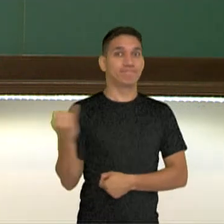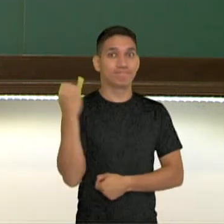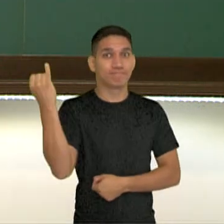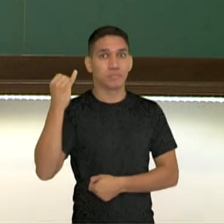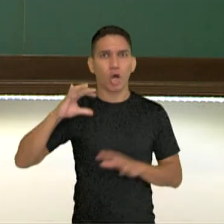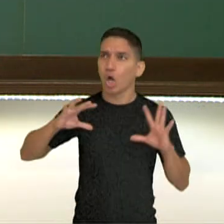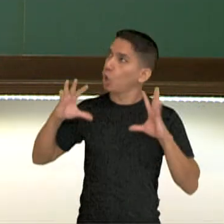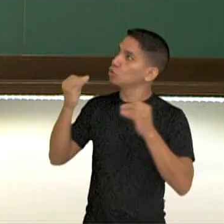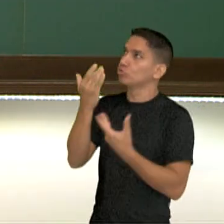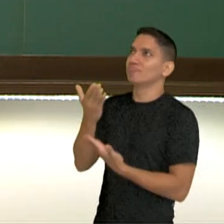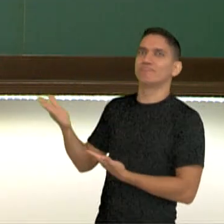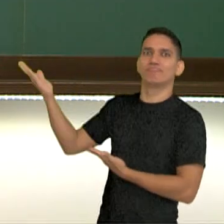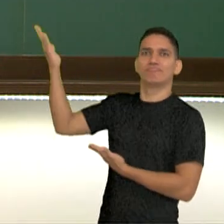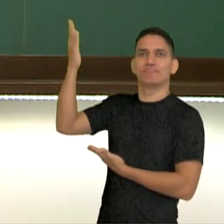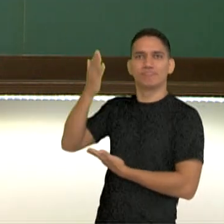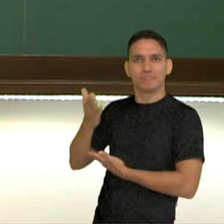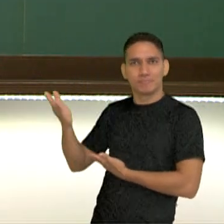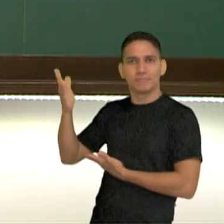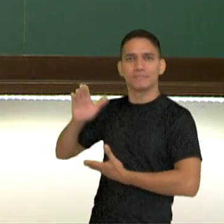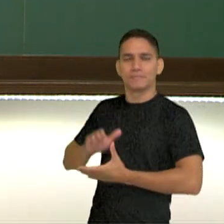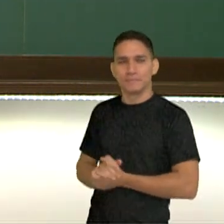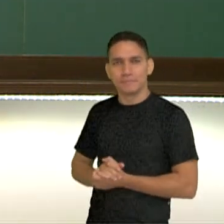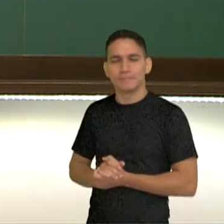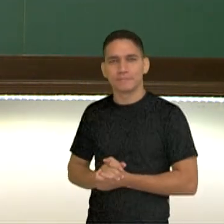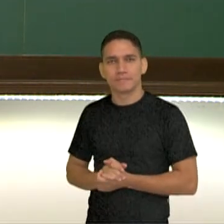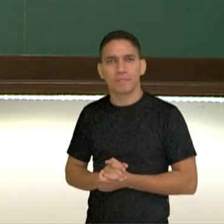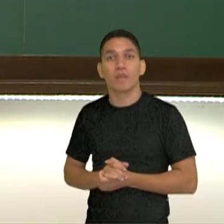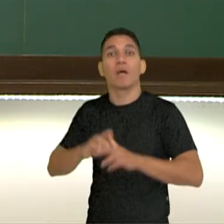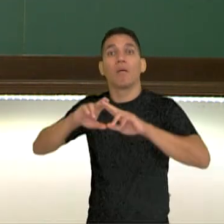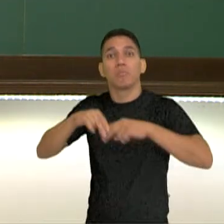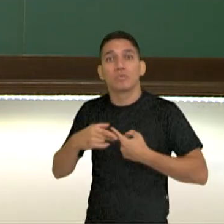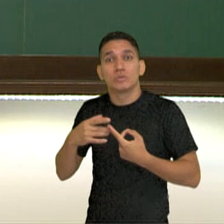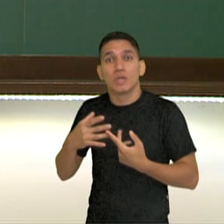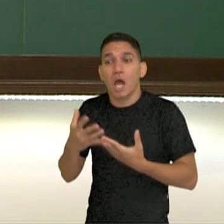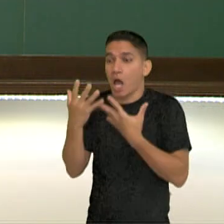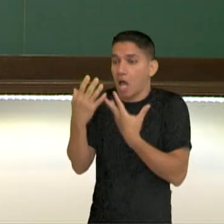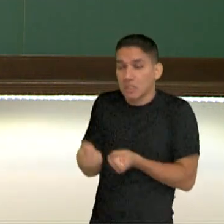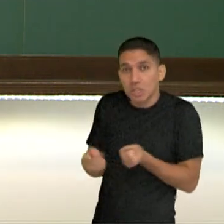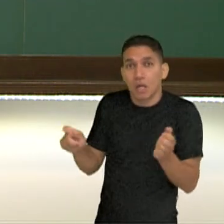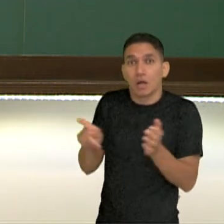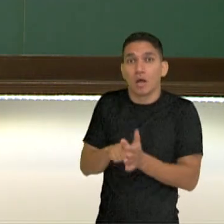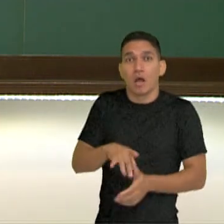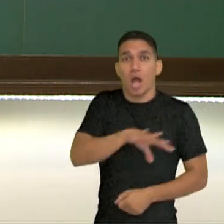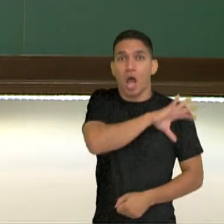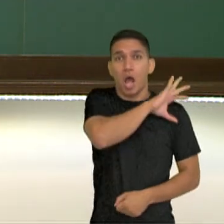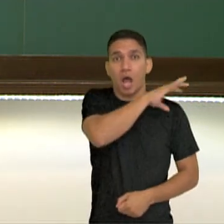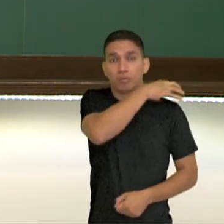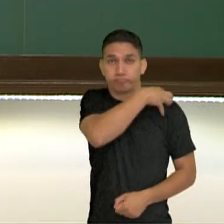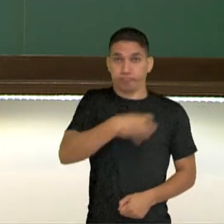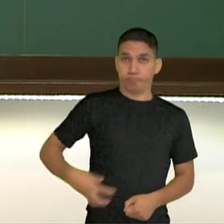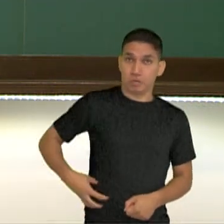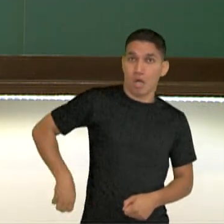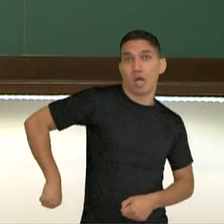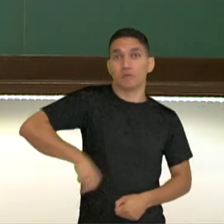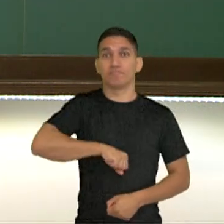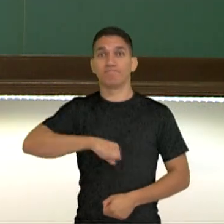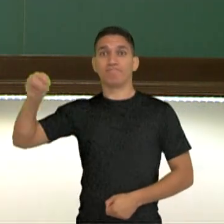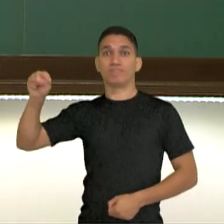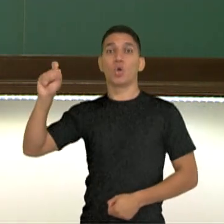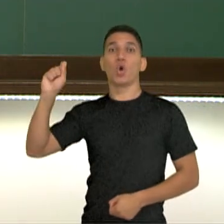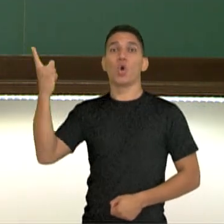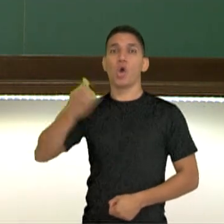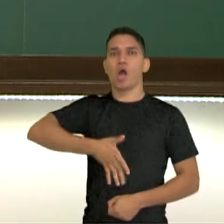para todo o mundo ocidental, inclusive sendo adotado pelo Império Romano como um exemplo de cultura. Roma,